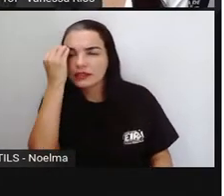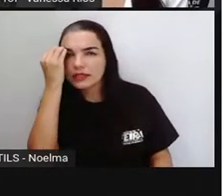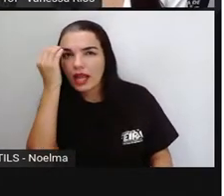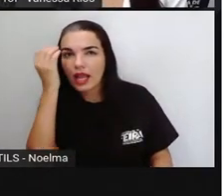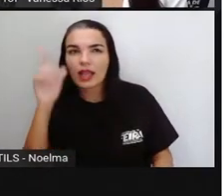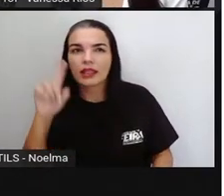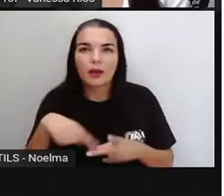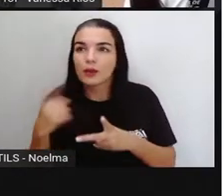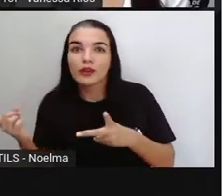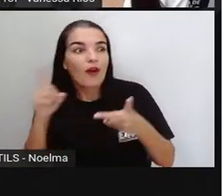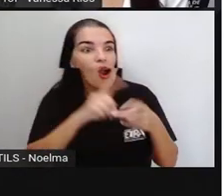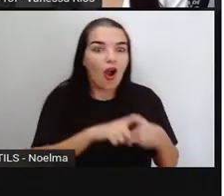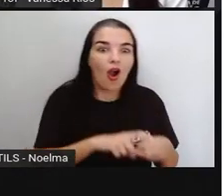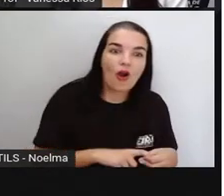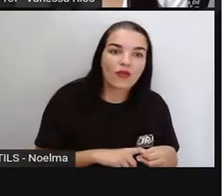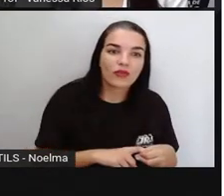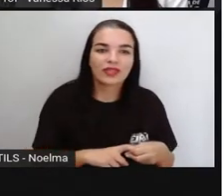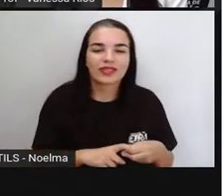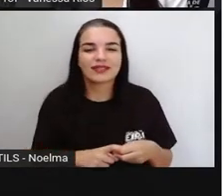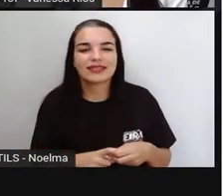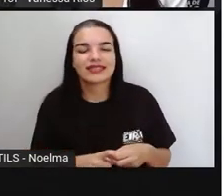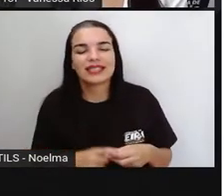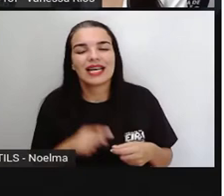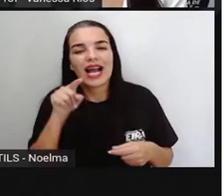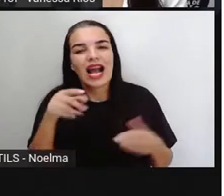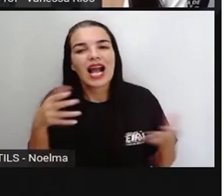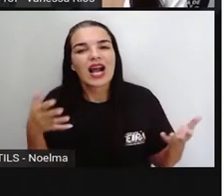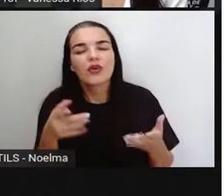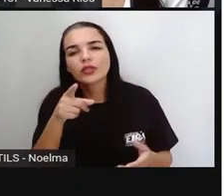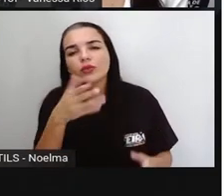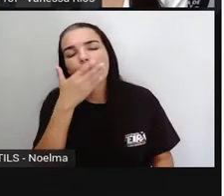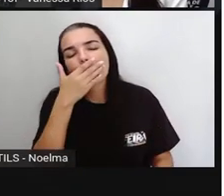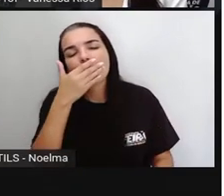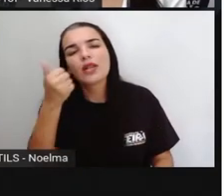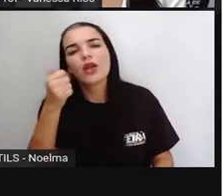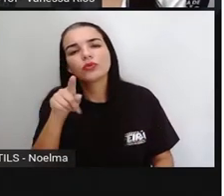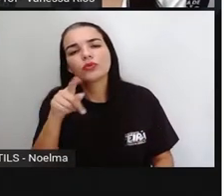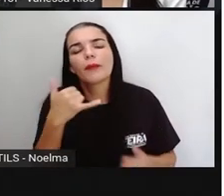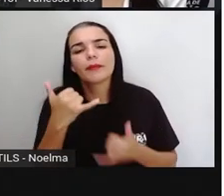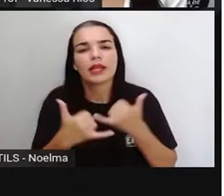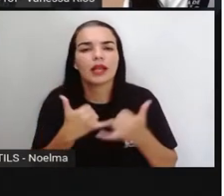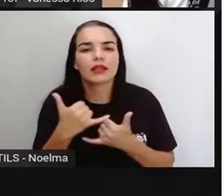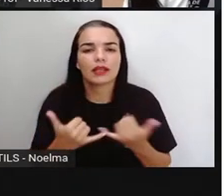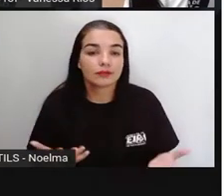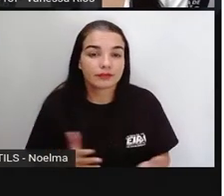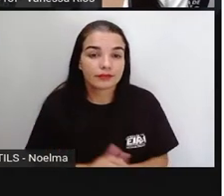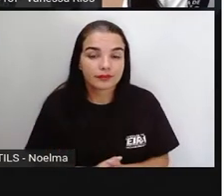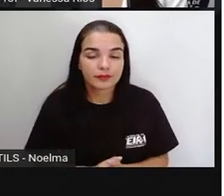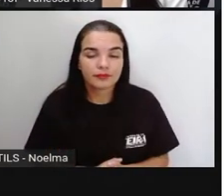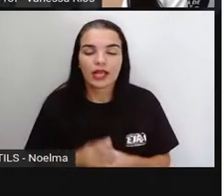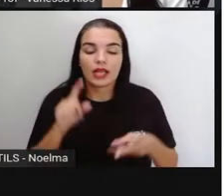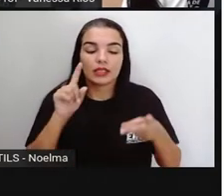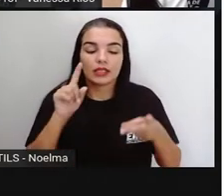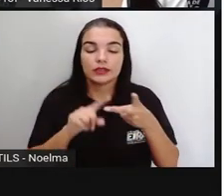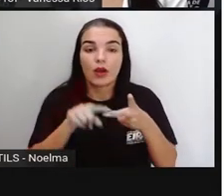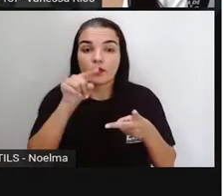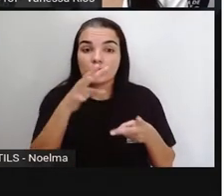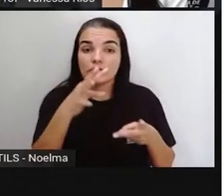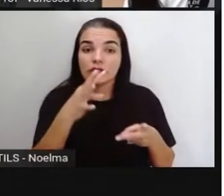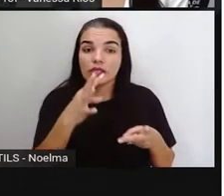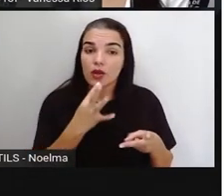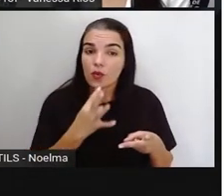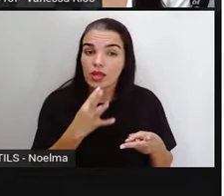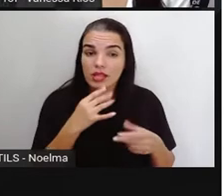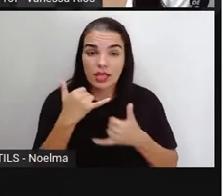neste momento aí, qual é a sua brincadeira predilenta? Qual a sua brincadeira preferida? Você conhece as brincadeiras dos